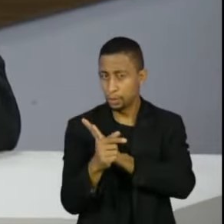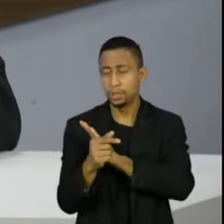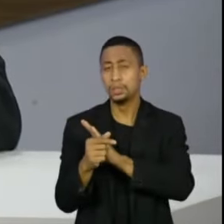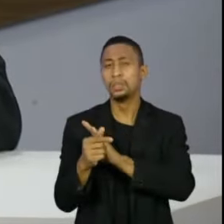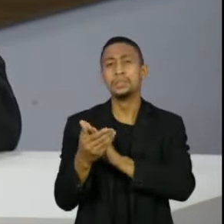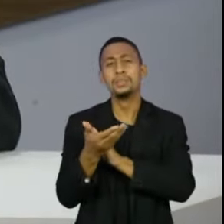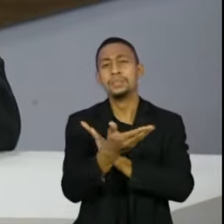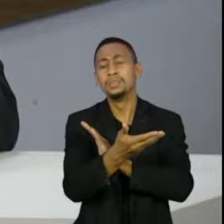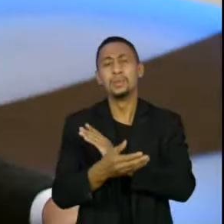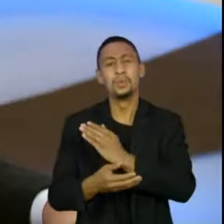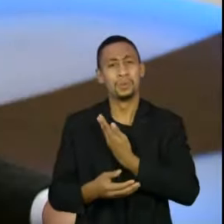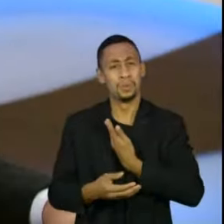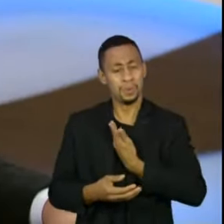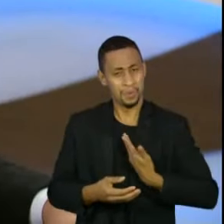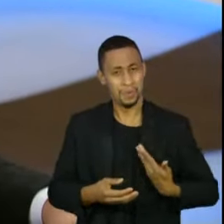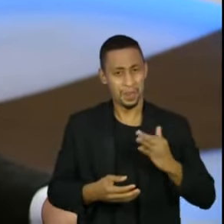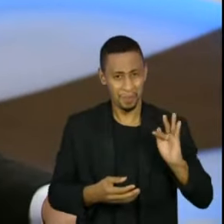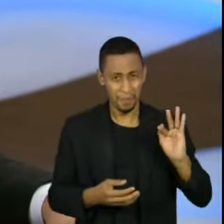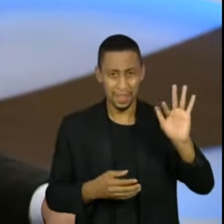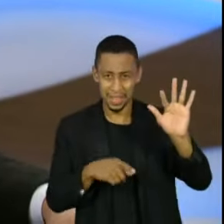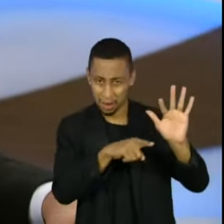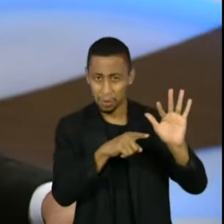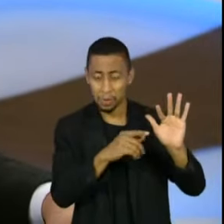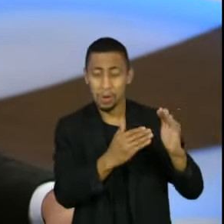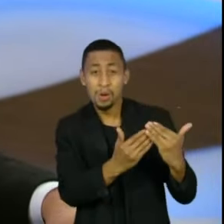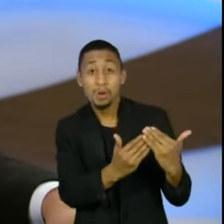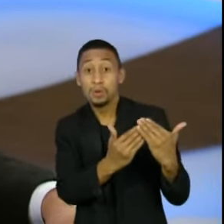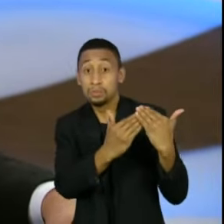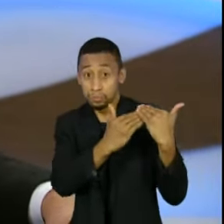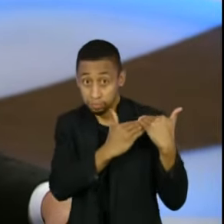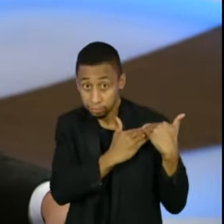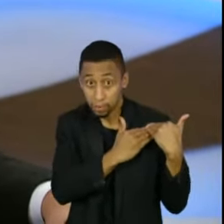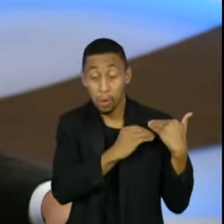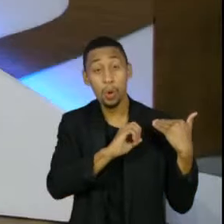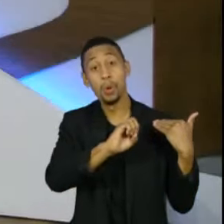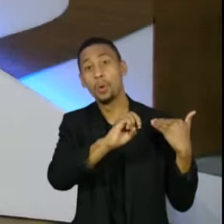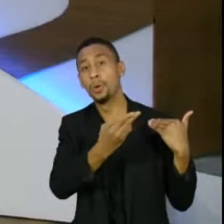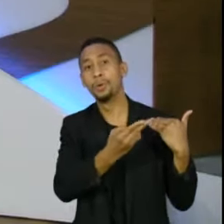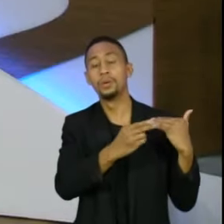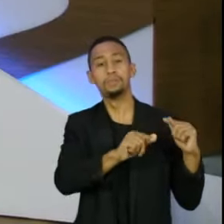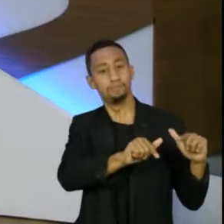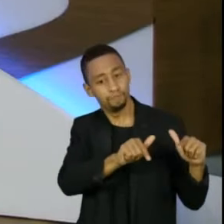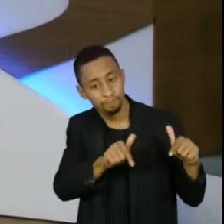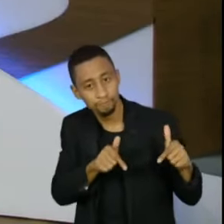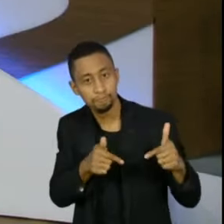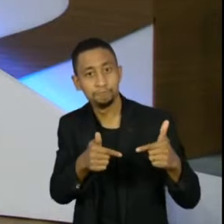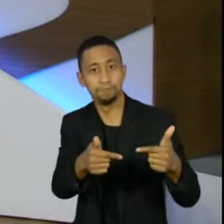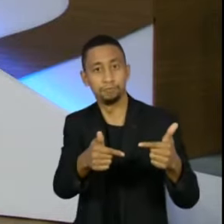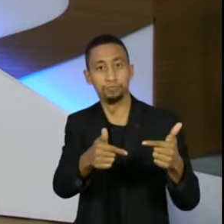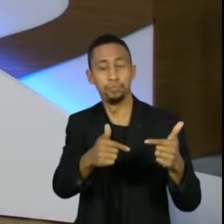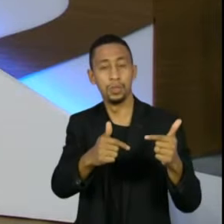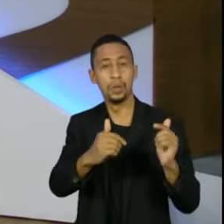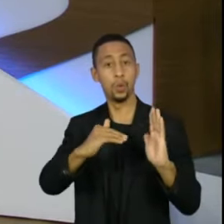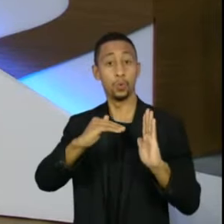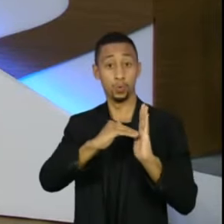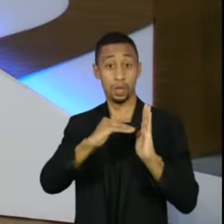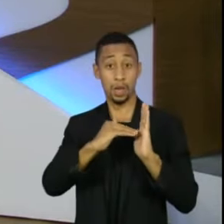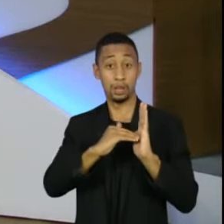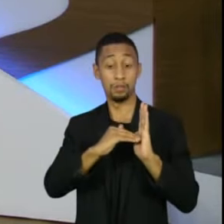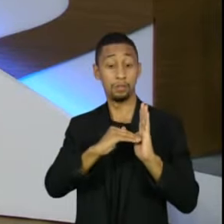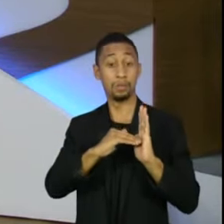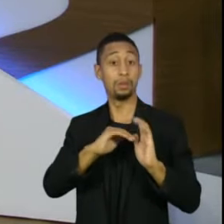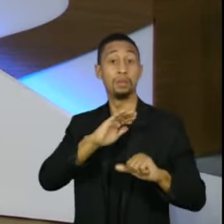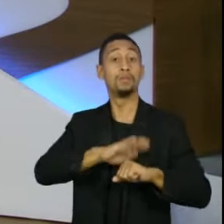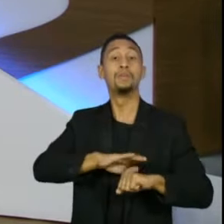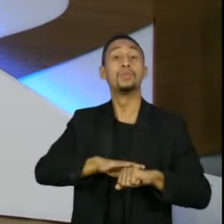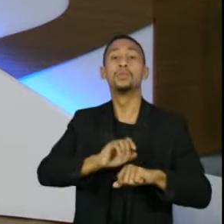urgência na responsabilização, ou pelo menos numa resposta mais contundente do Senado, que não seja simplesmente, às vezes,